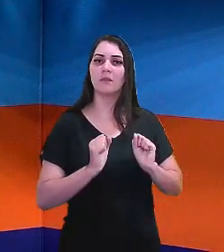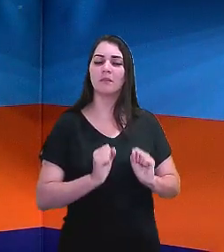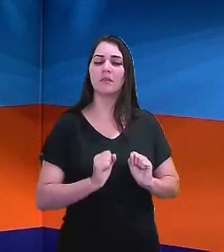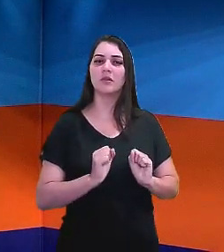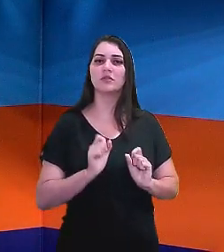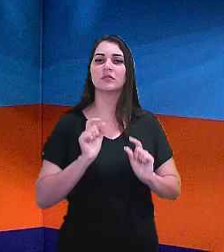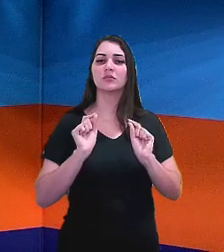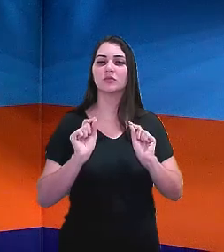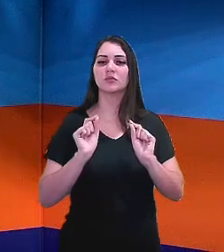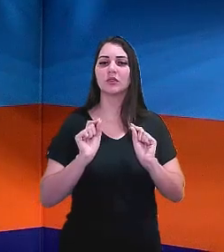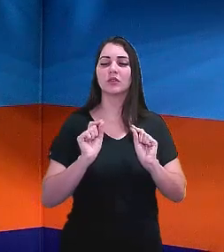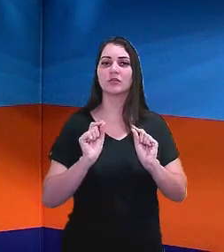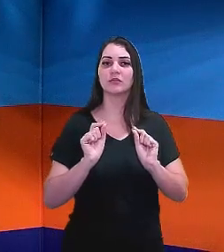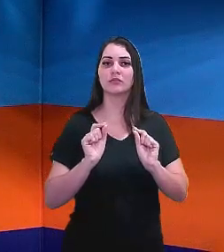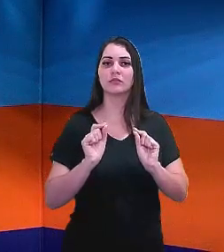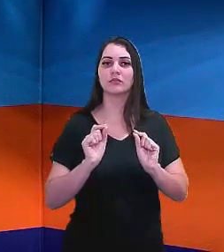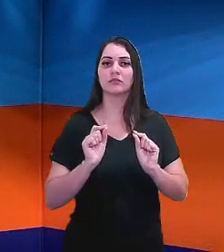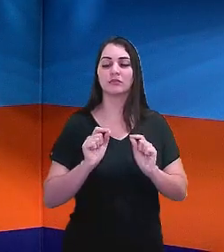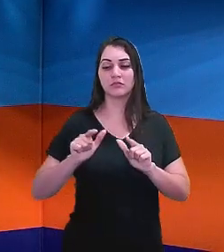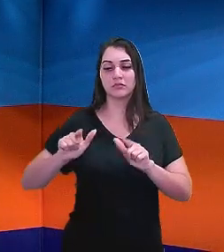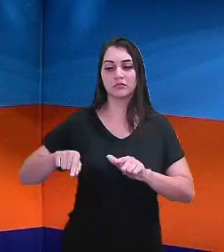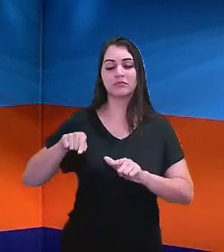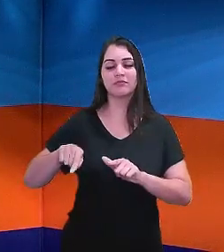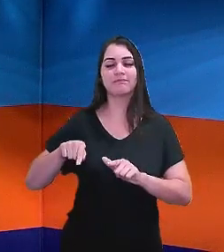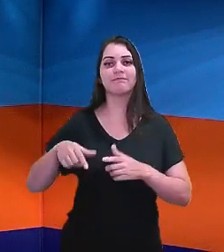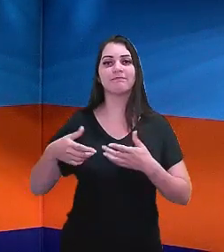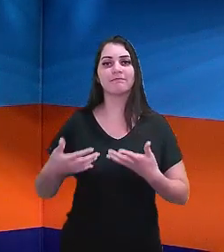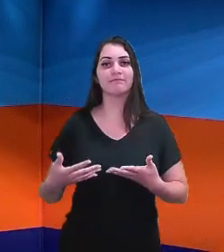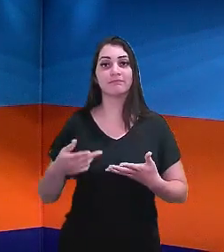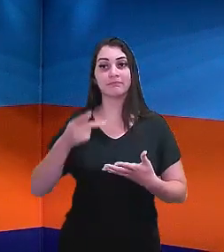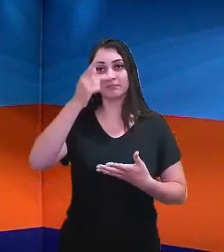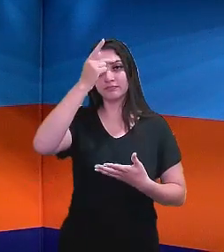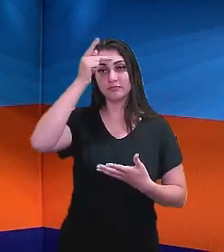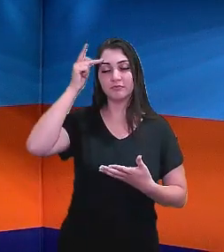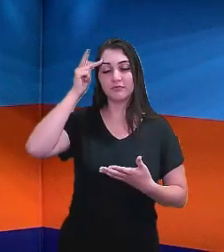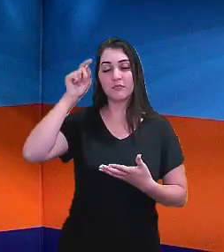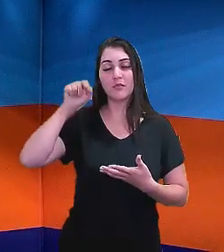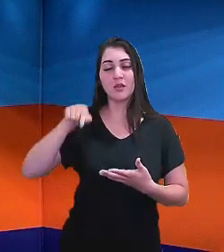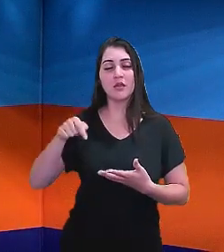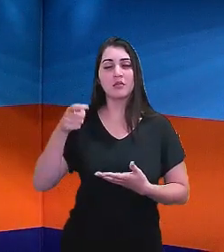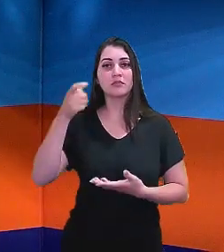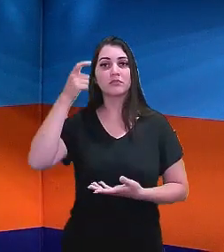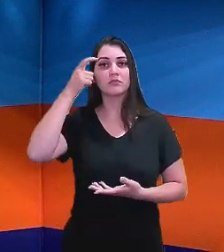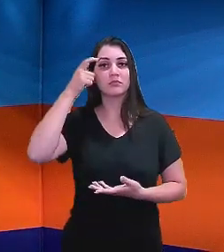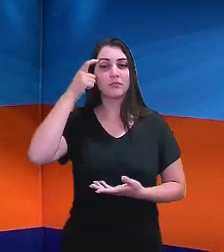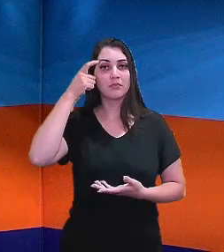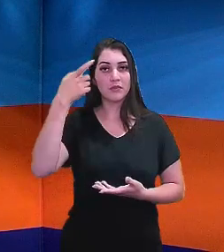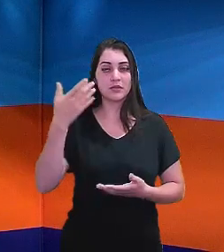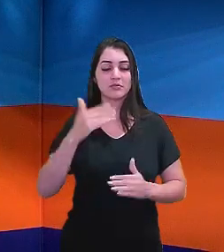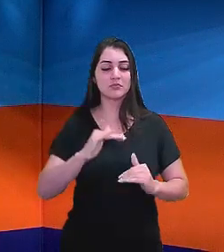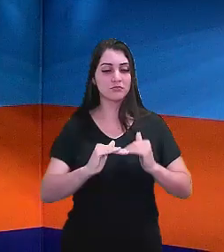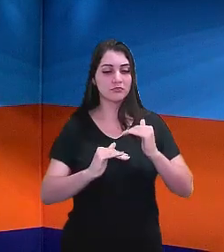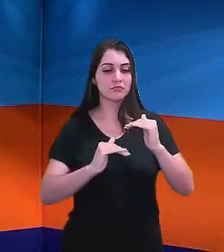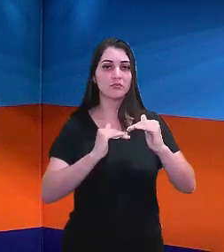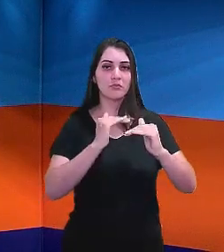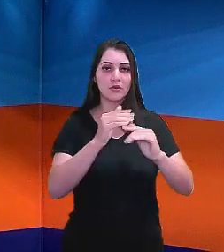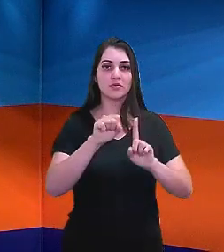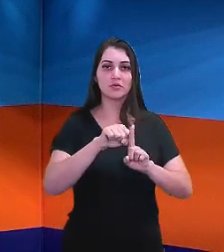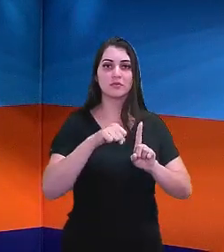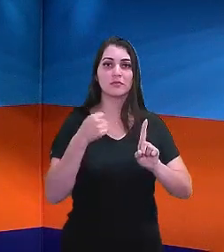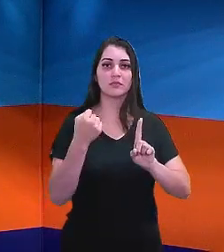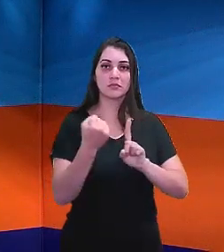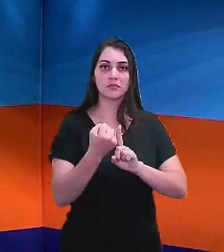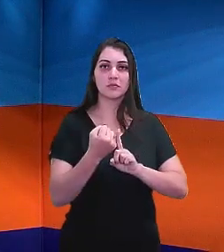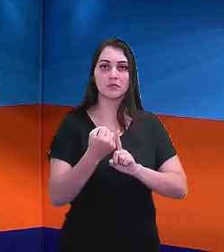colocar enquanto pessoas que pensam sobre o processo social